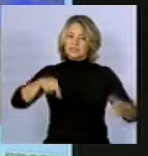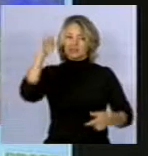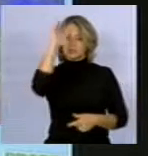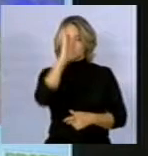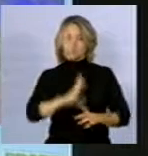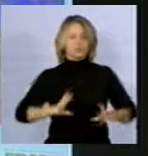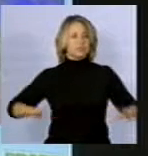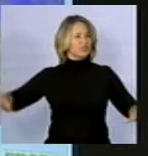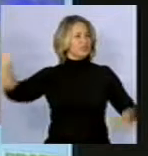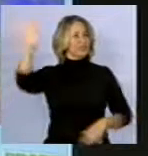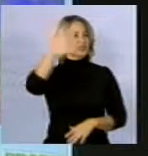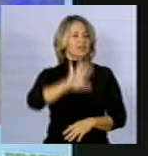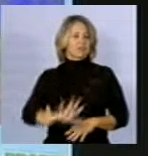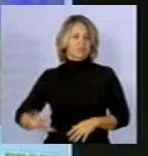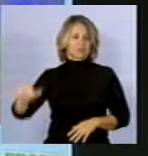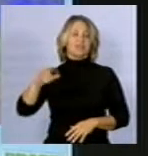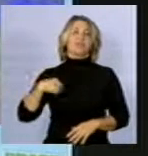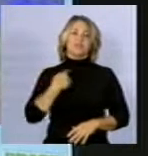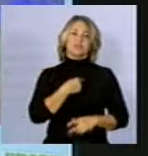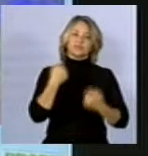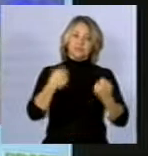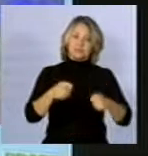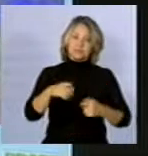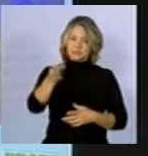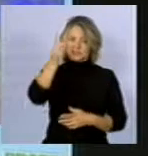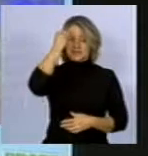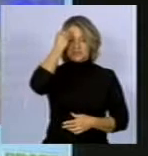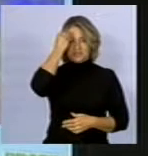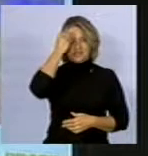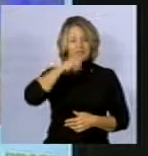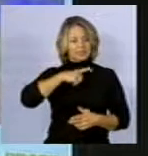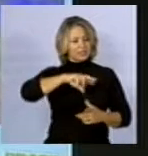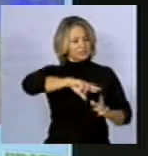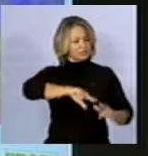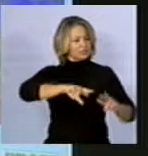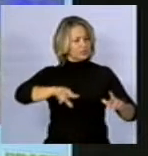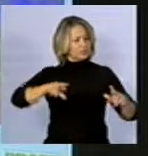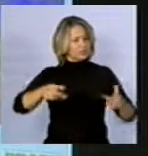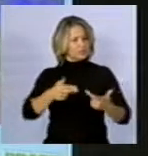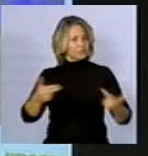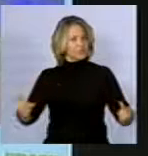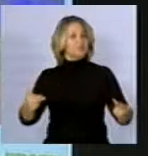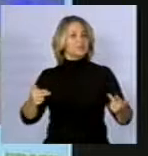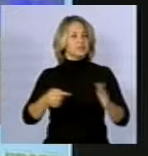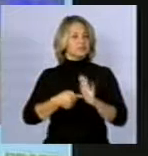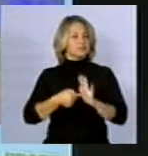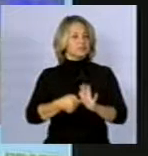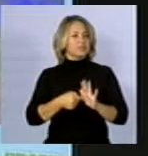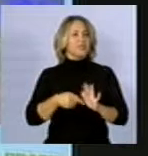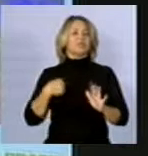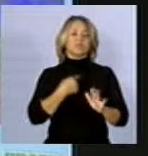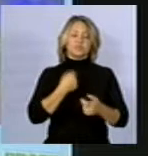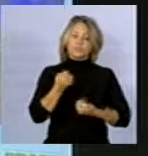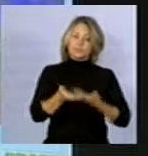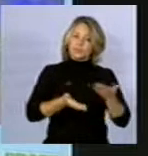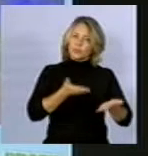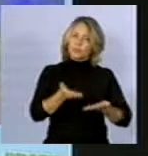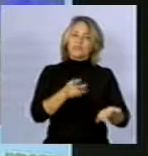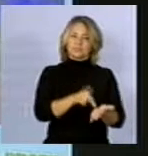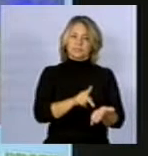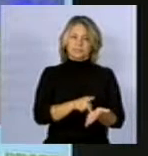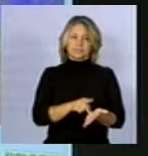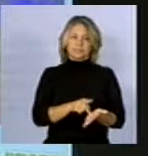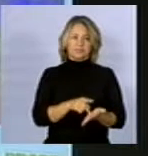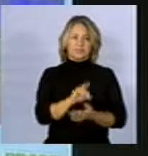um todo e a gente precisa entender que existem fatores já bem estabelecidos que a gente tem que cuidar. E